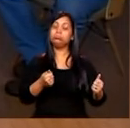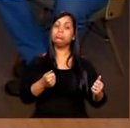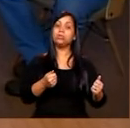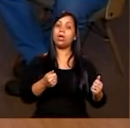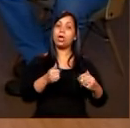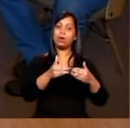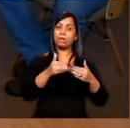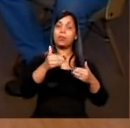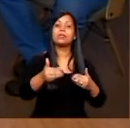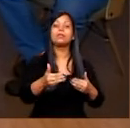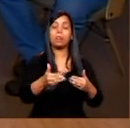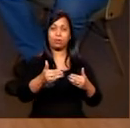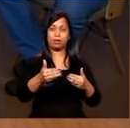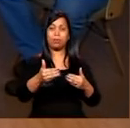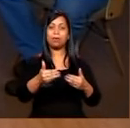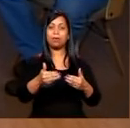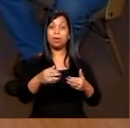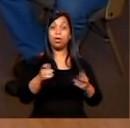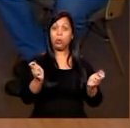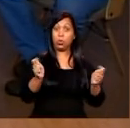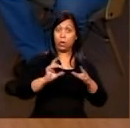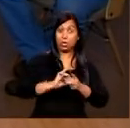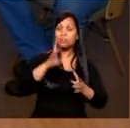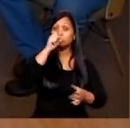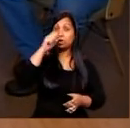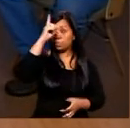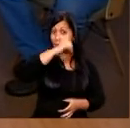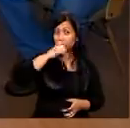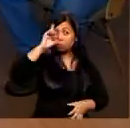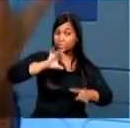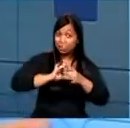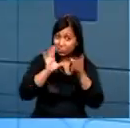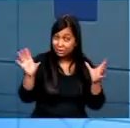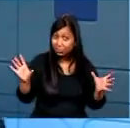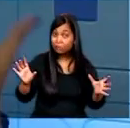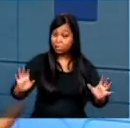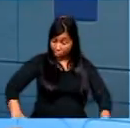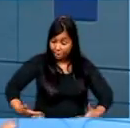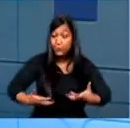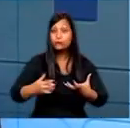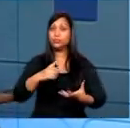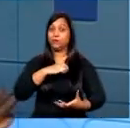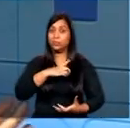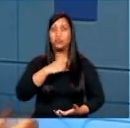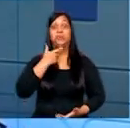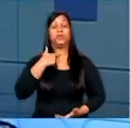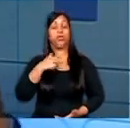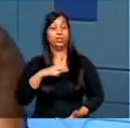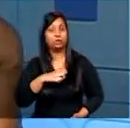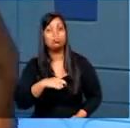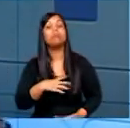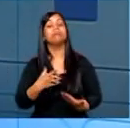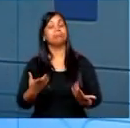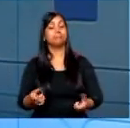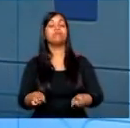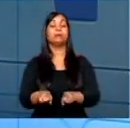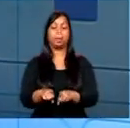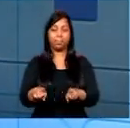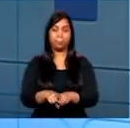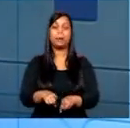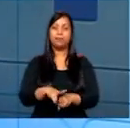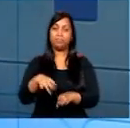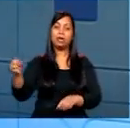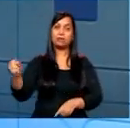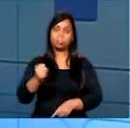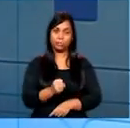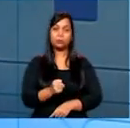pouco mais para frente da fila. E eu tenho disponibilidade aos sábados e domingos, junto com a motivação e interesse, então ele também vai ser